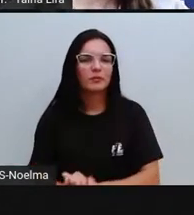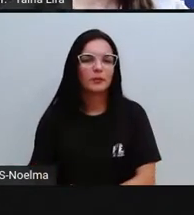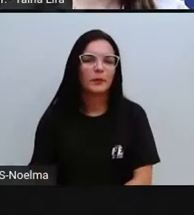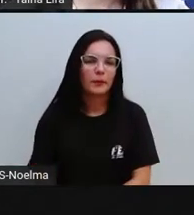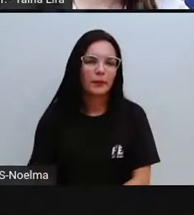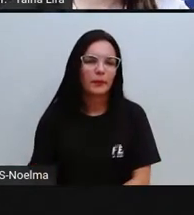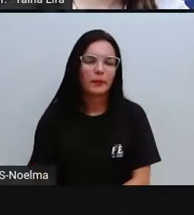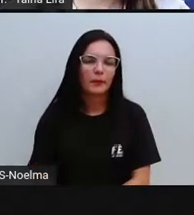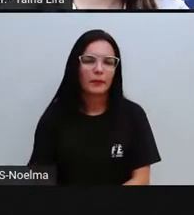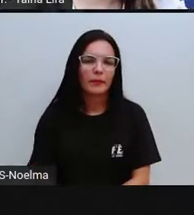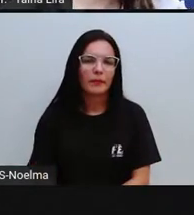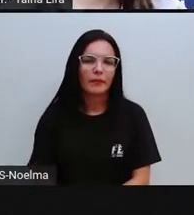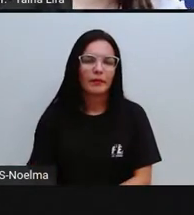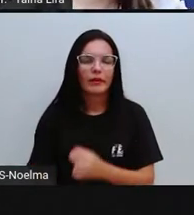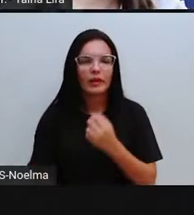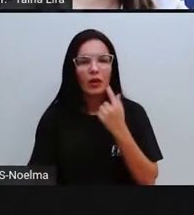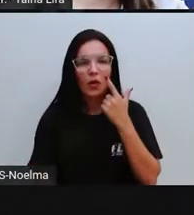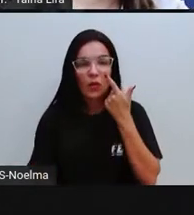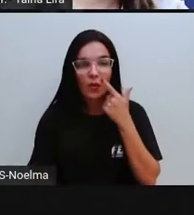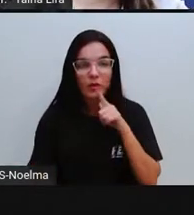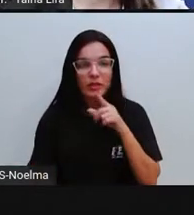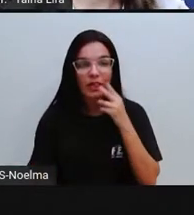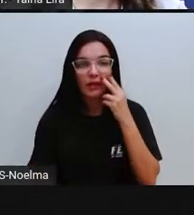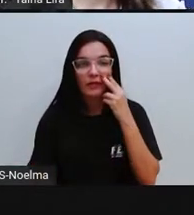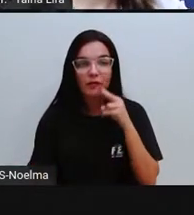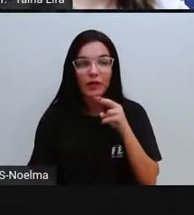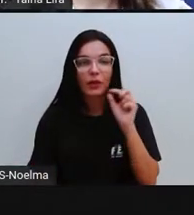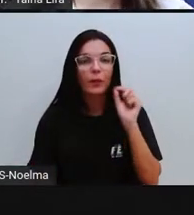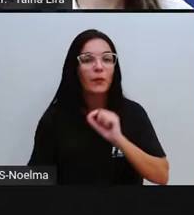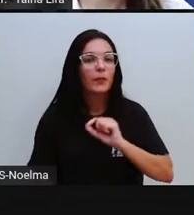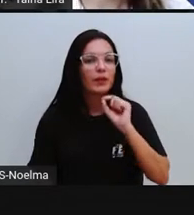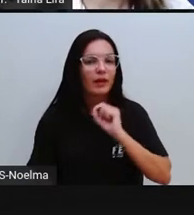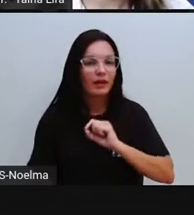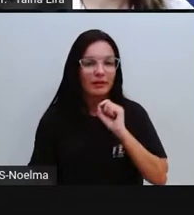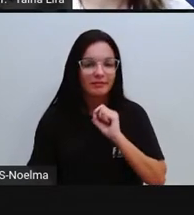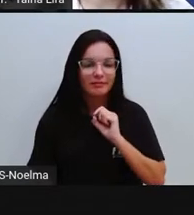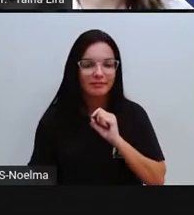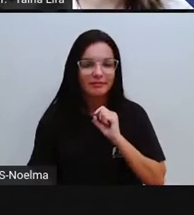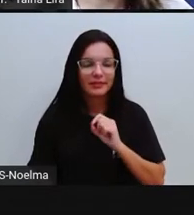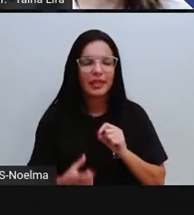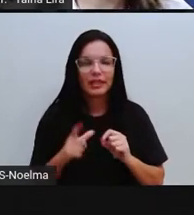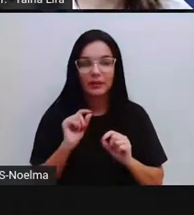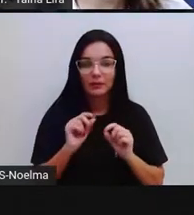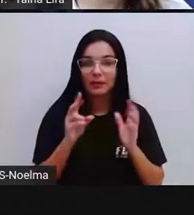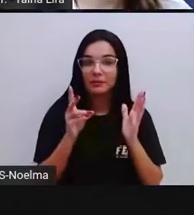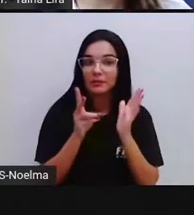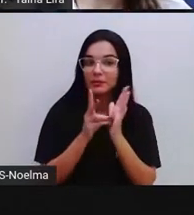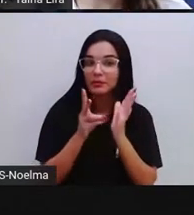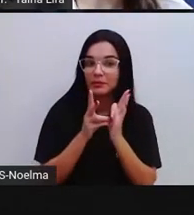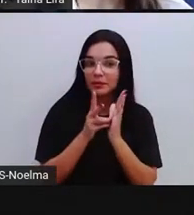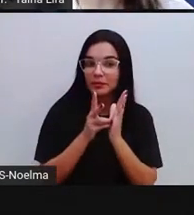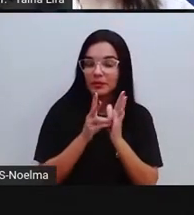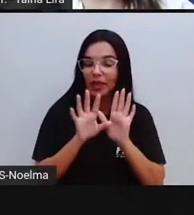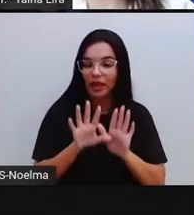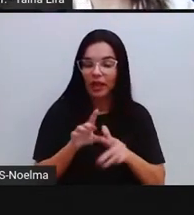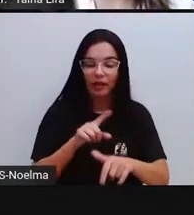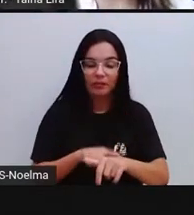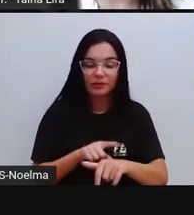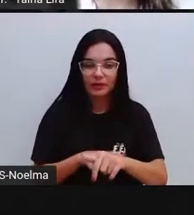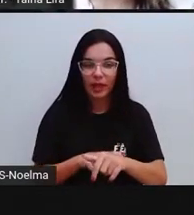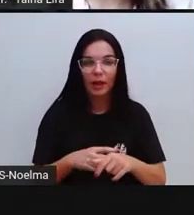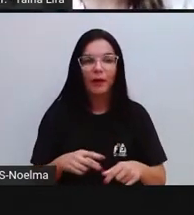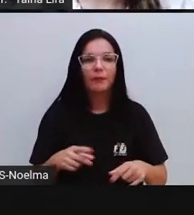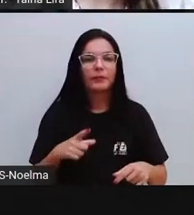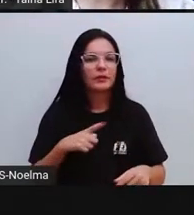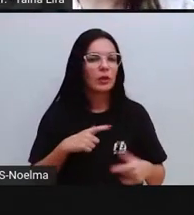Então, a gente consegue observar, olha só, os indígenas nessa época, eles não tinham tido